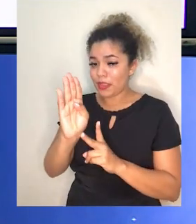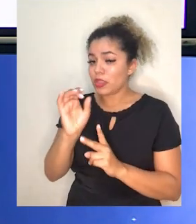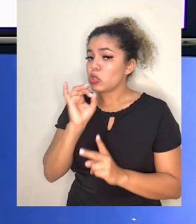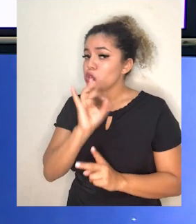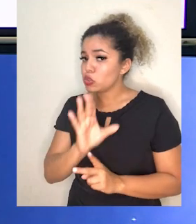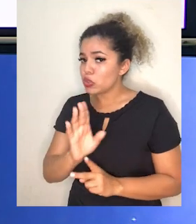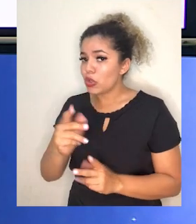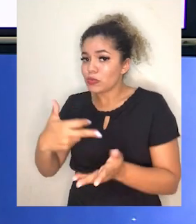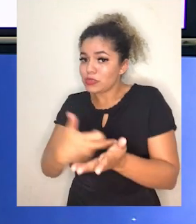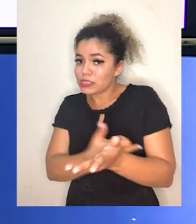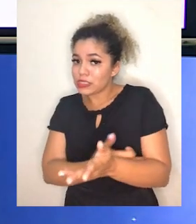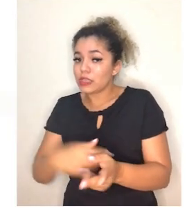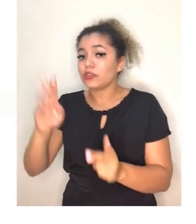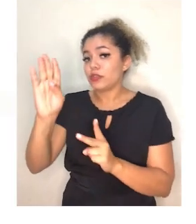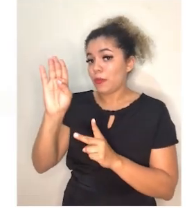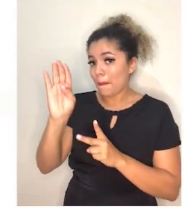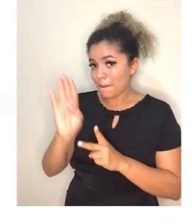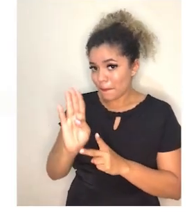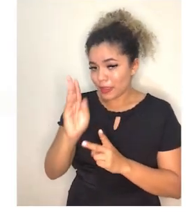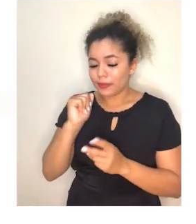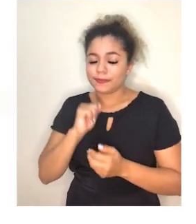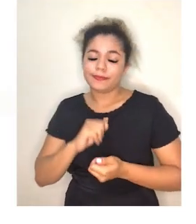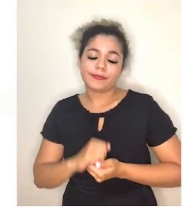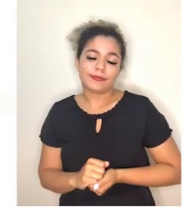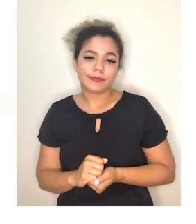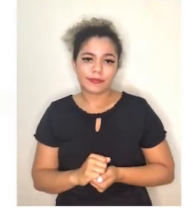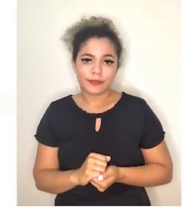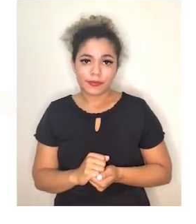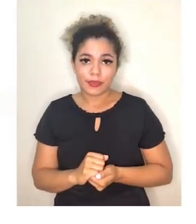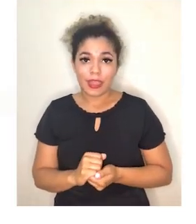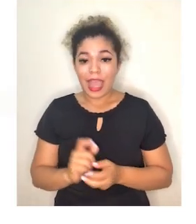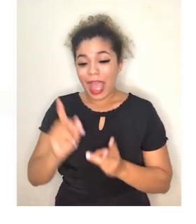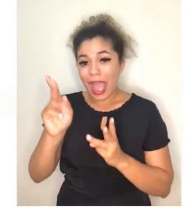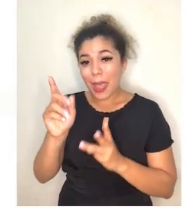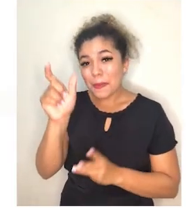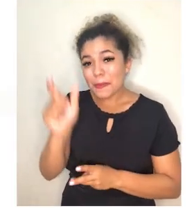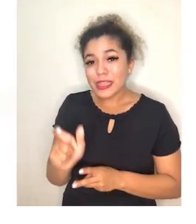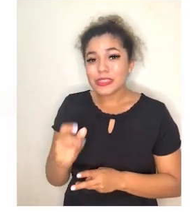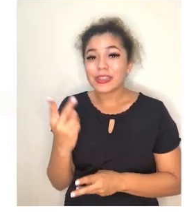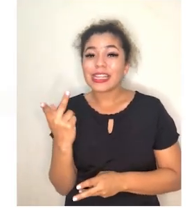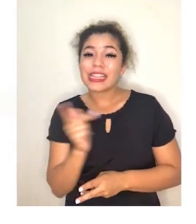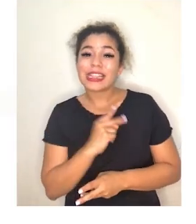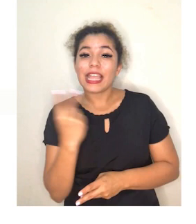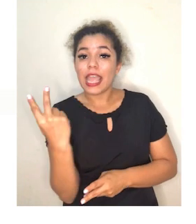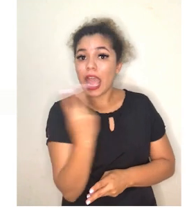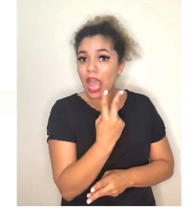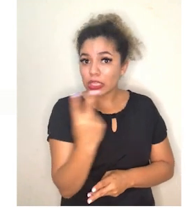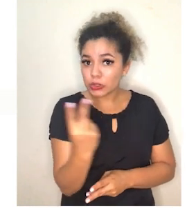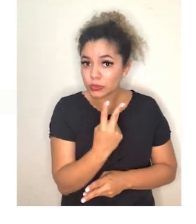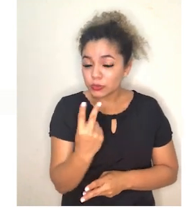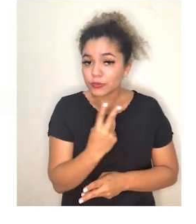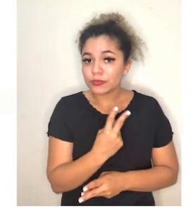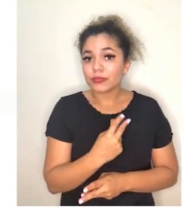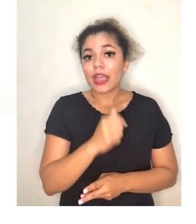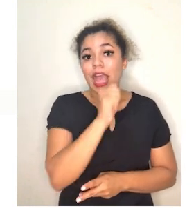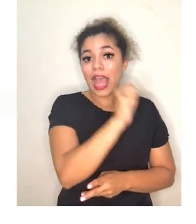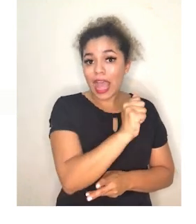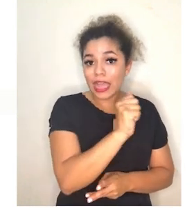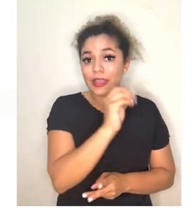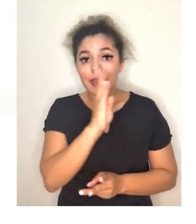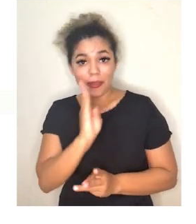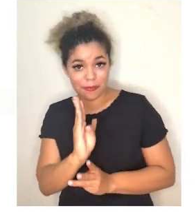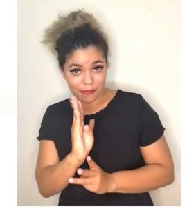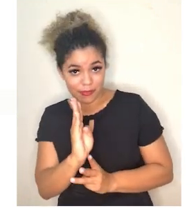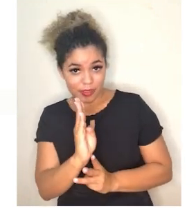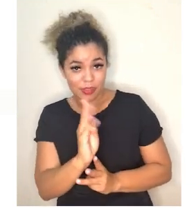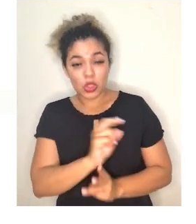classificados como organismos do tipo B. Há pessoas que têm as duas proteínas, tanto a A como